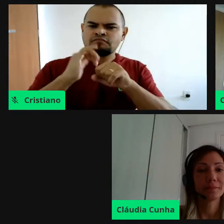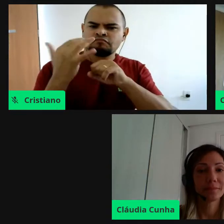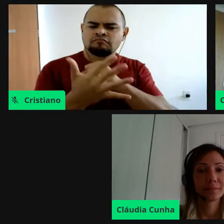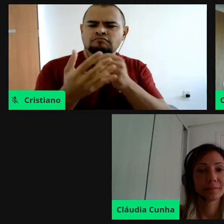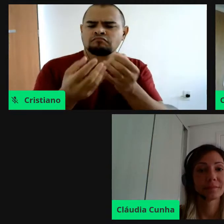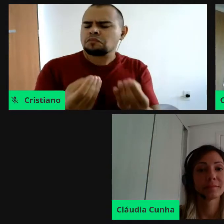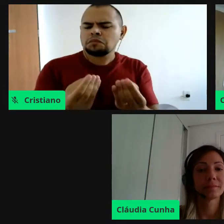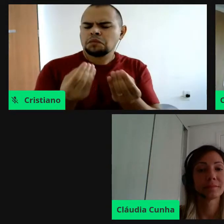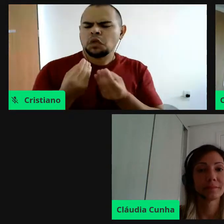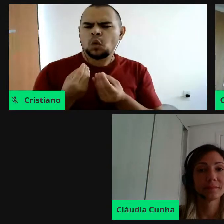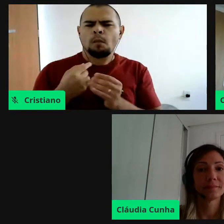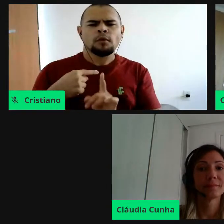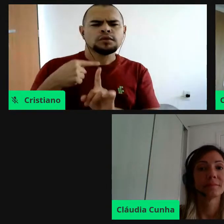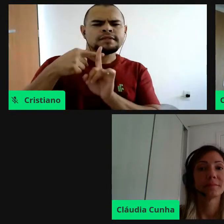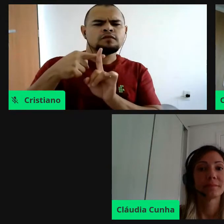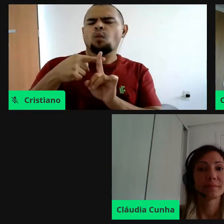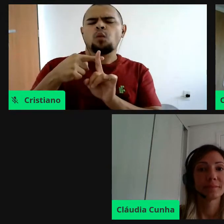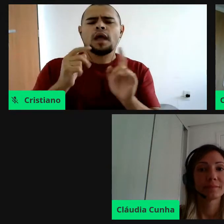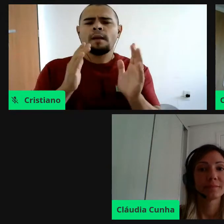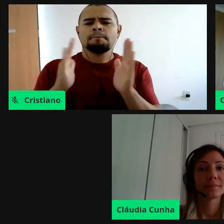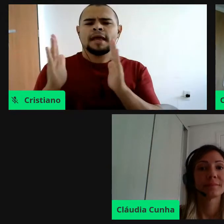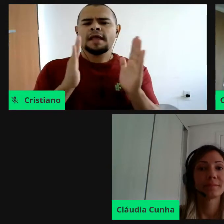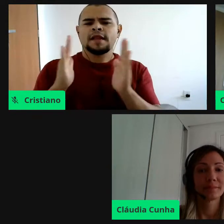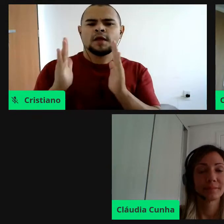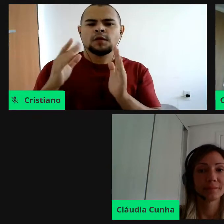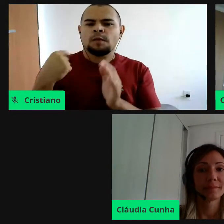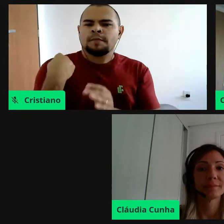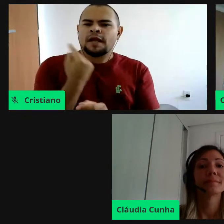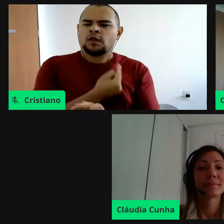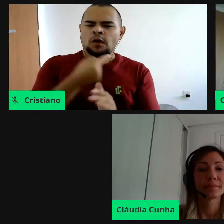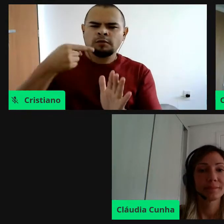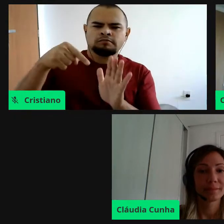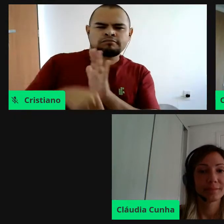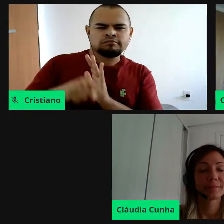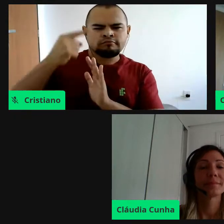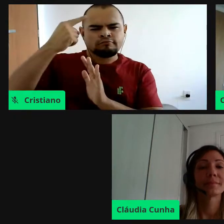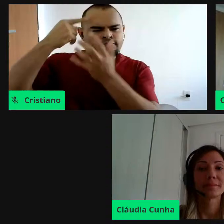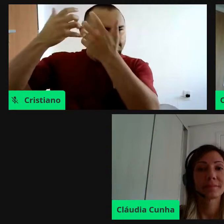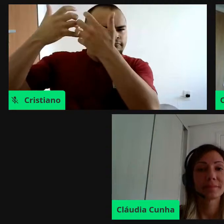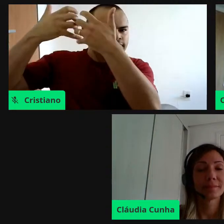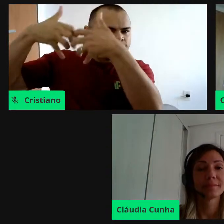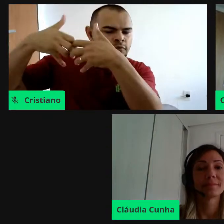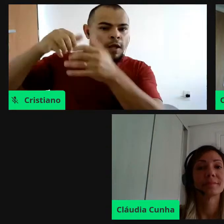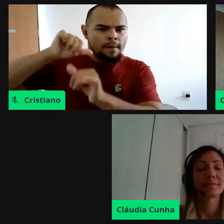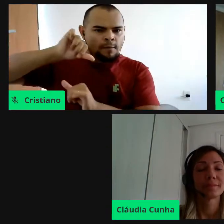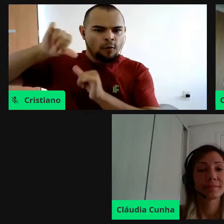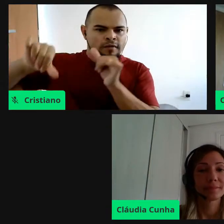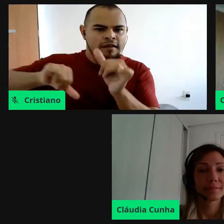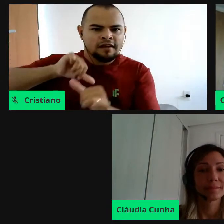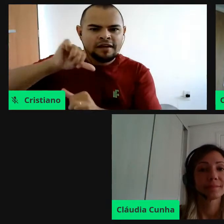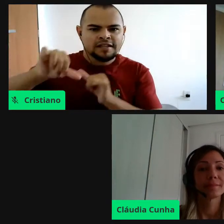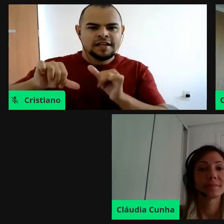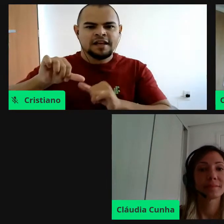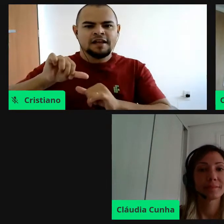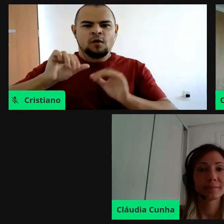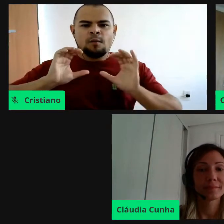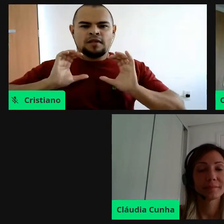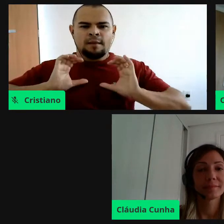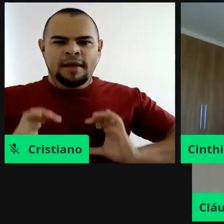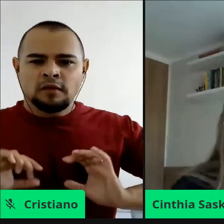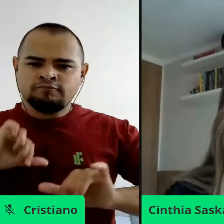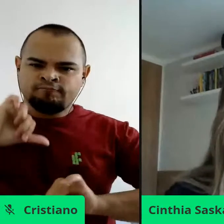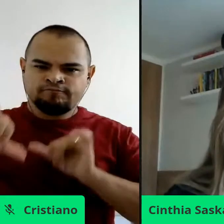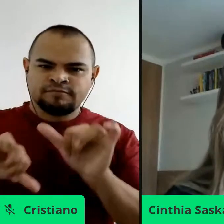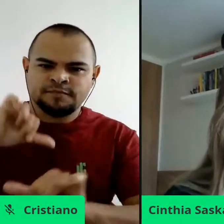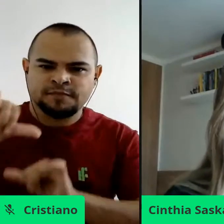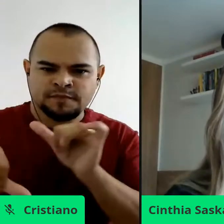a gente, foi esse período, é, de profunda reflexão, e mudança, no nosso hábito, né, no hábito da população, acho que esse é um